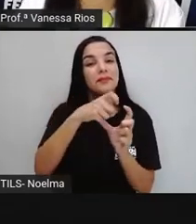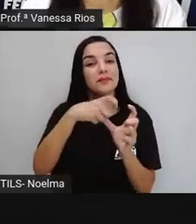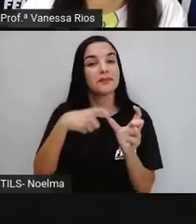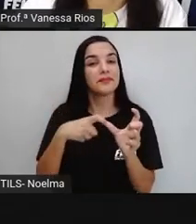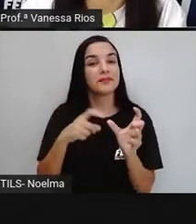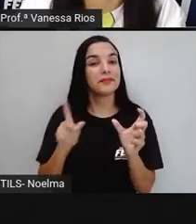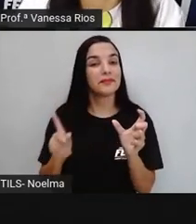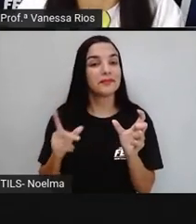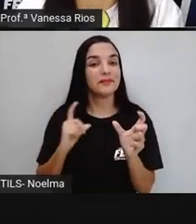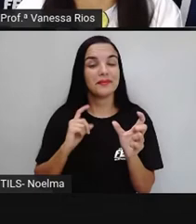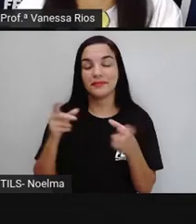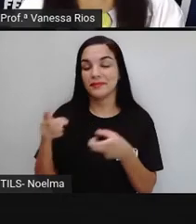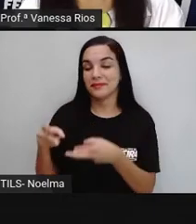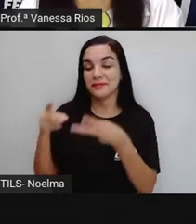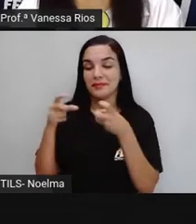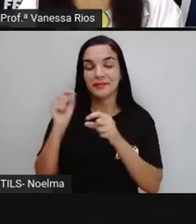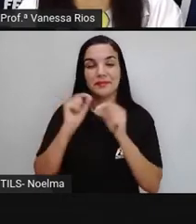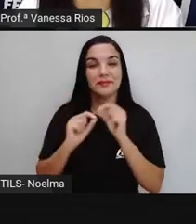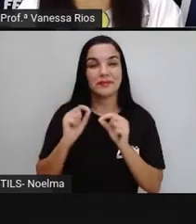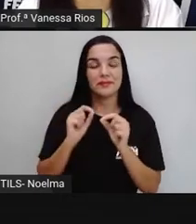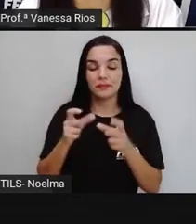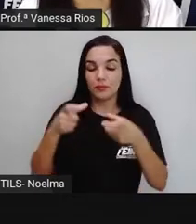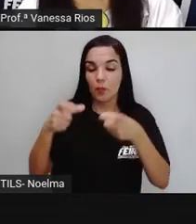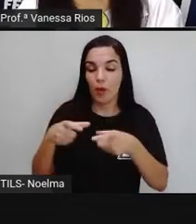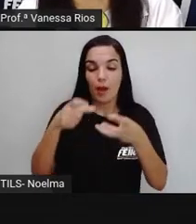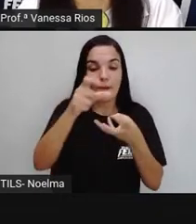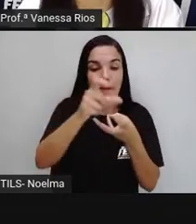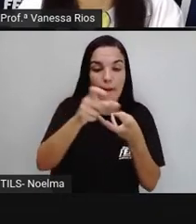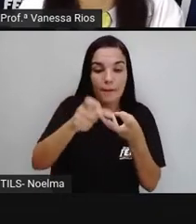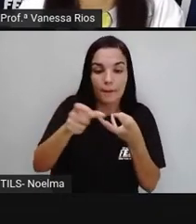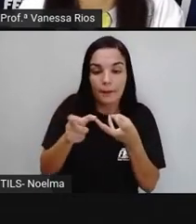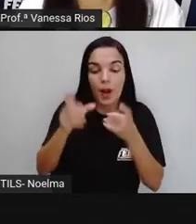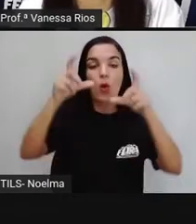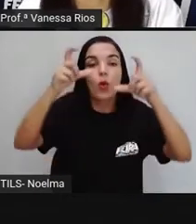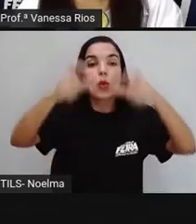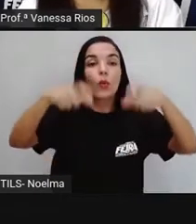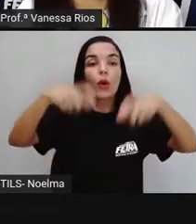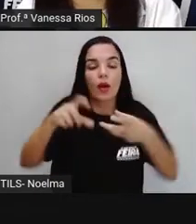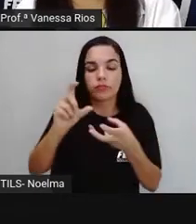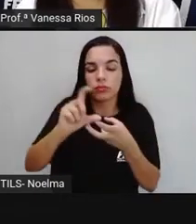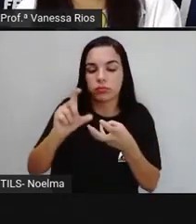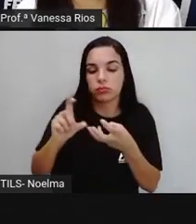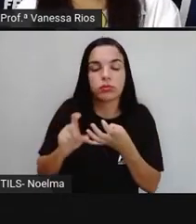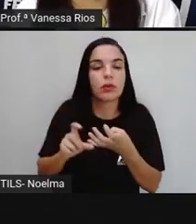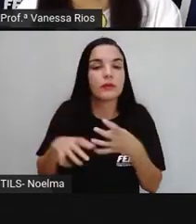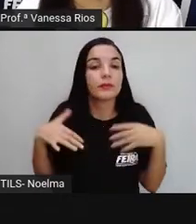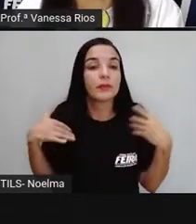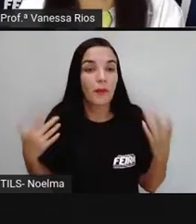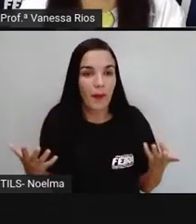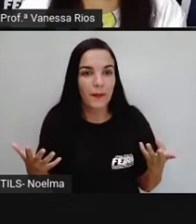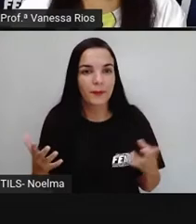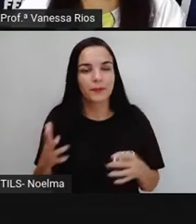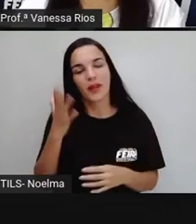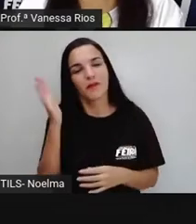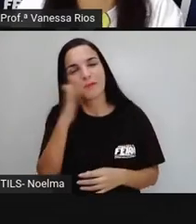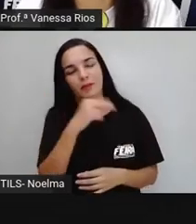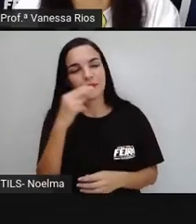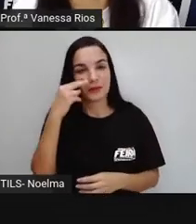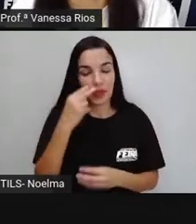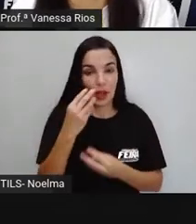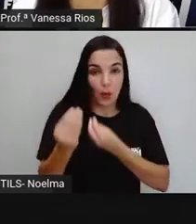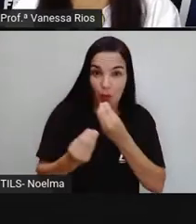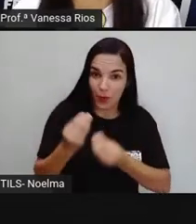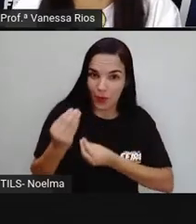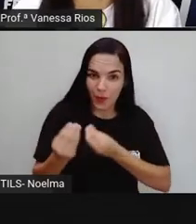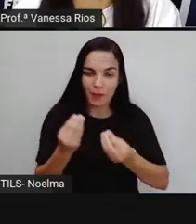observar a localização da sílaba tônica e identificar a sua classificação. Então vamos lá perceber,